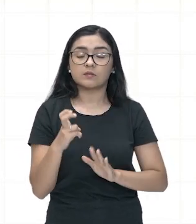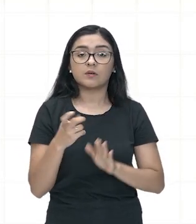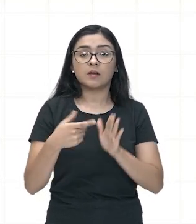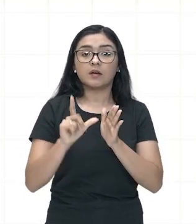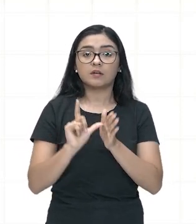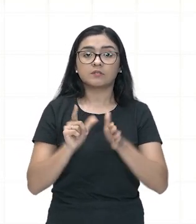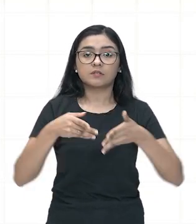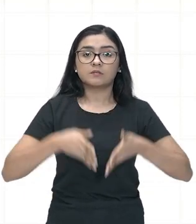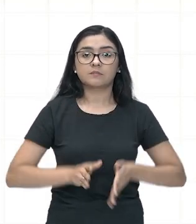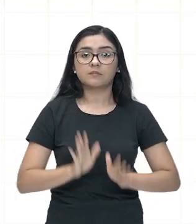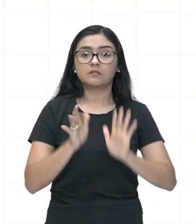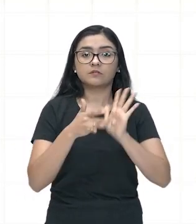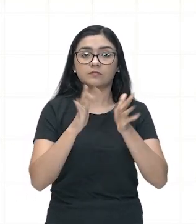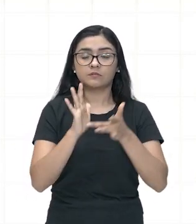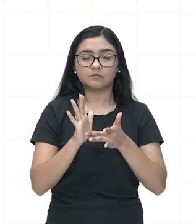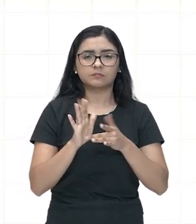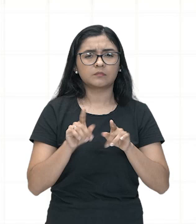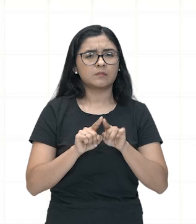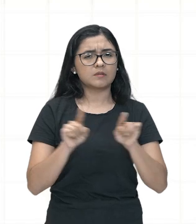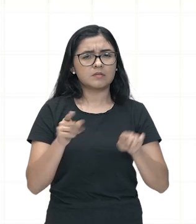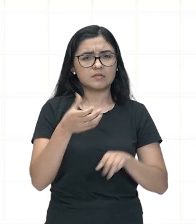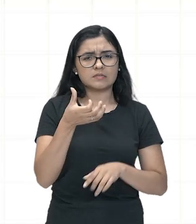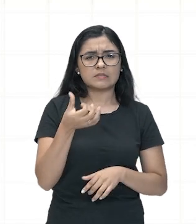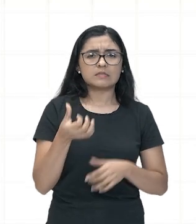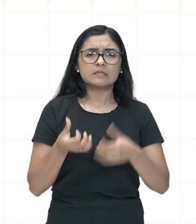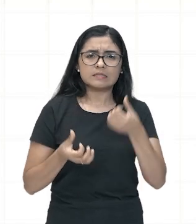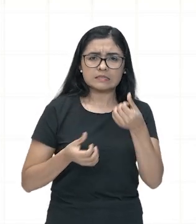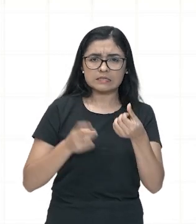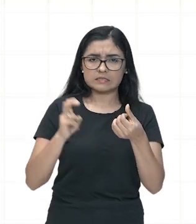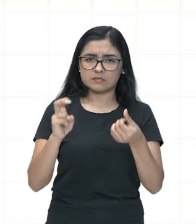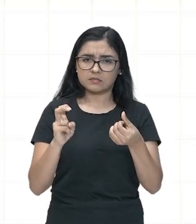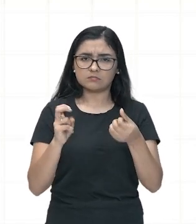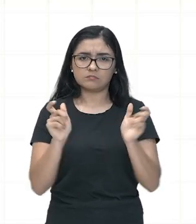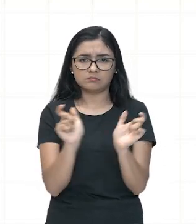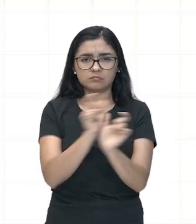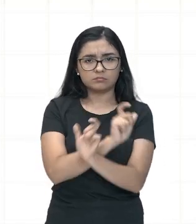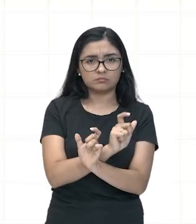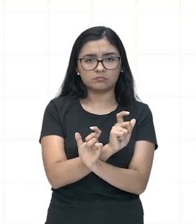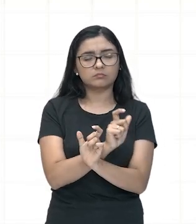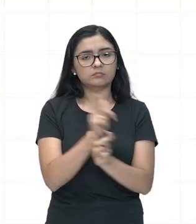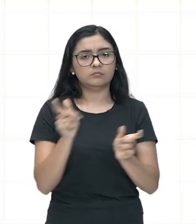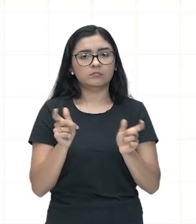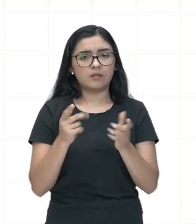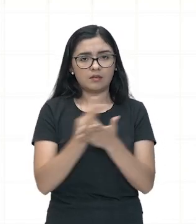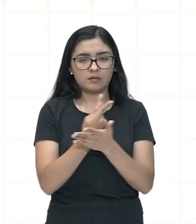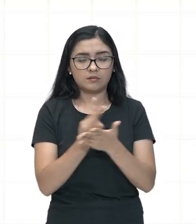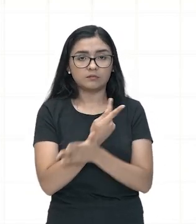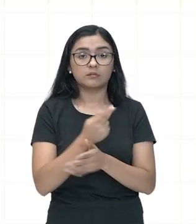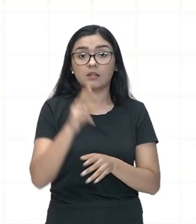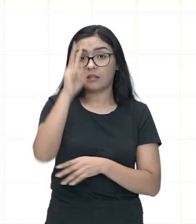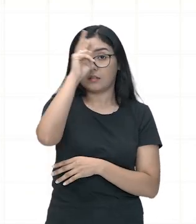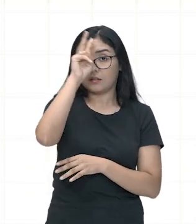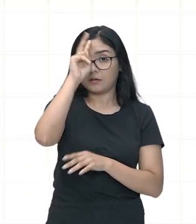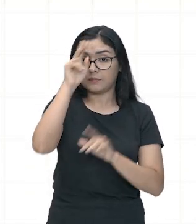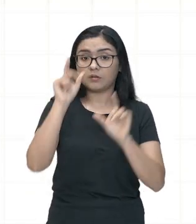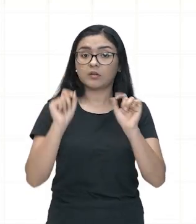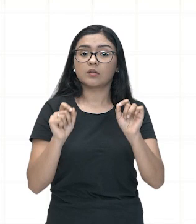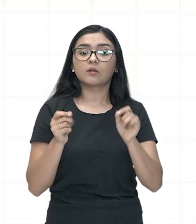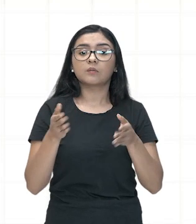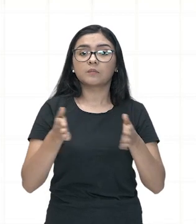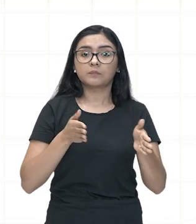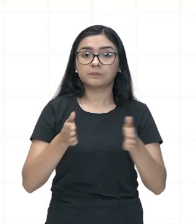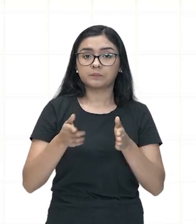Cristo, tá? Professor, 6 e 5 antes de Cristo, tá? De trás pra frente, lembrando, galerinha, que nós estamos falando aqui, ó,